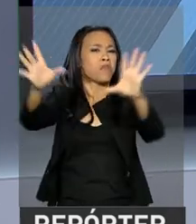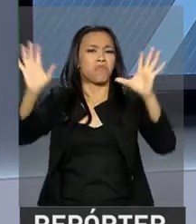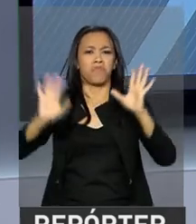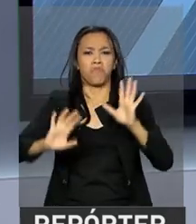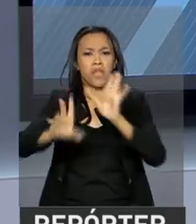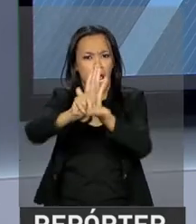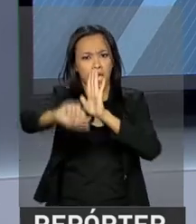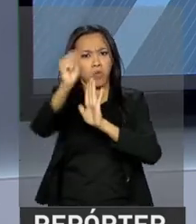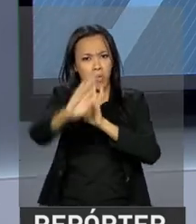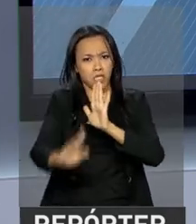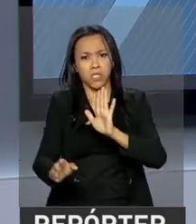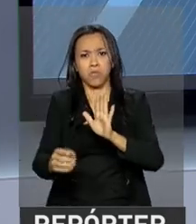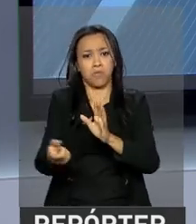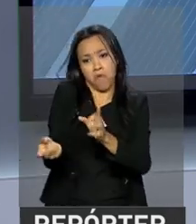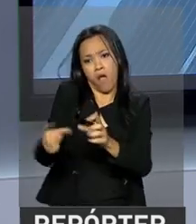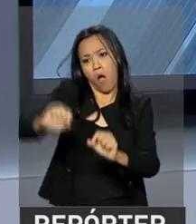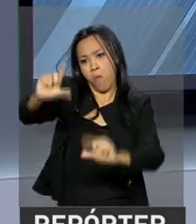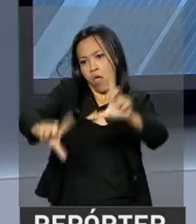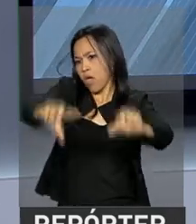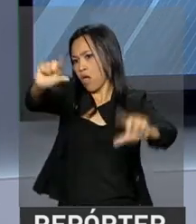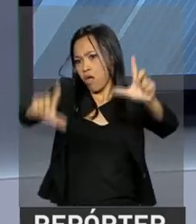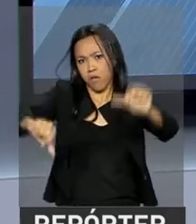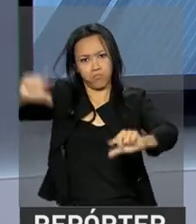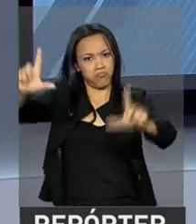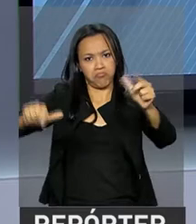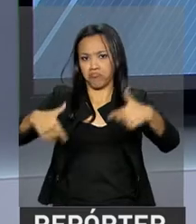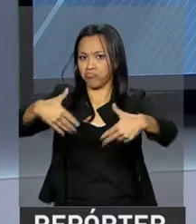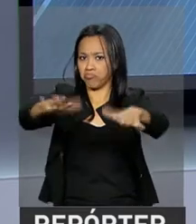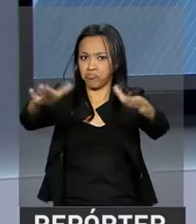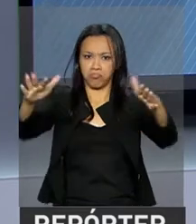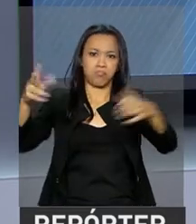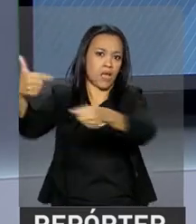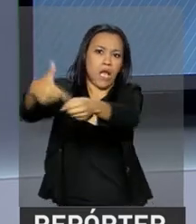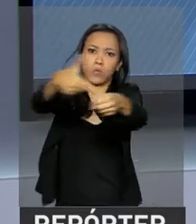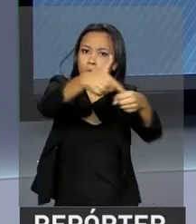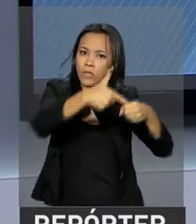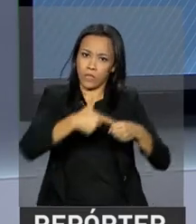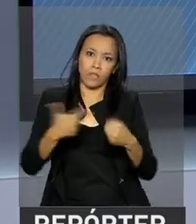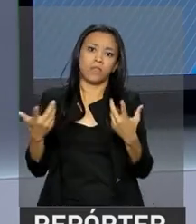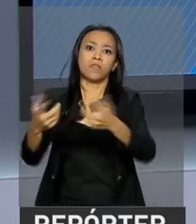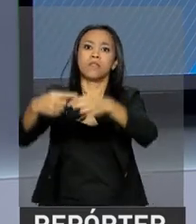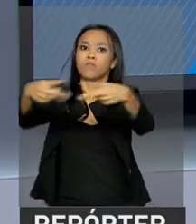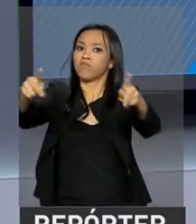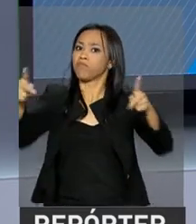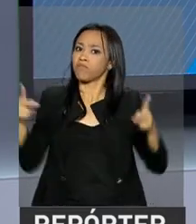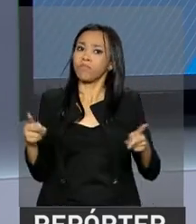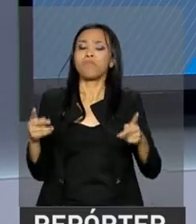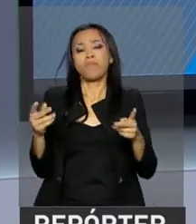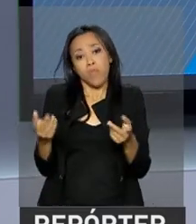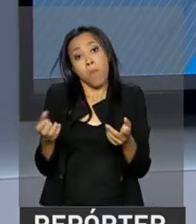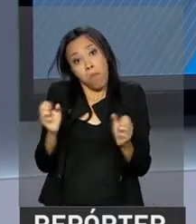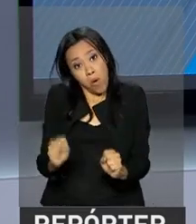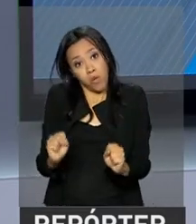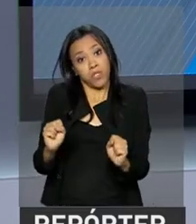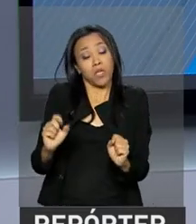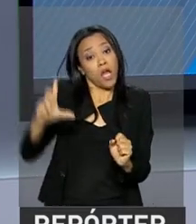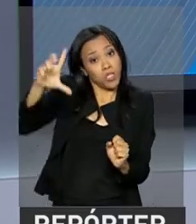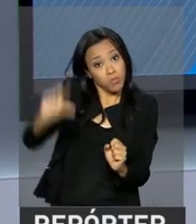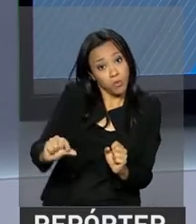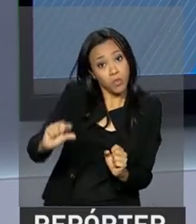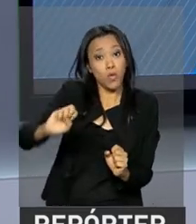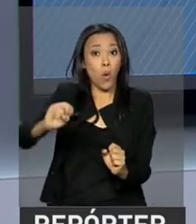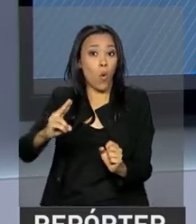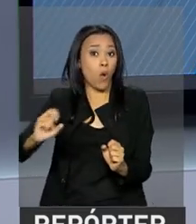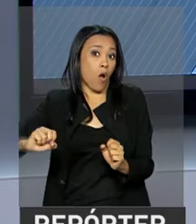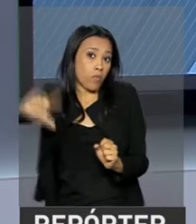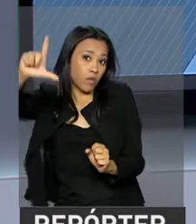no mercado de combustíveis e derivados às revisões feitas nos preços podem ou não se refletir